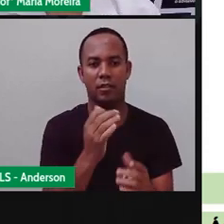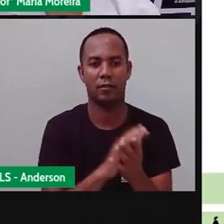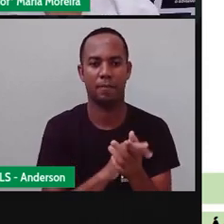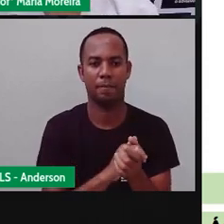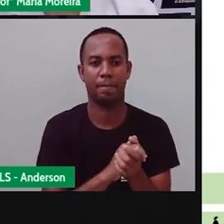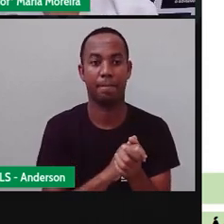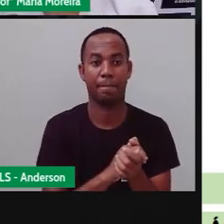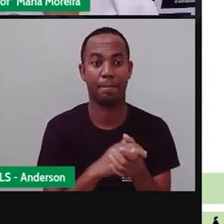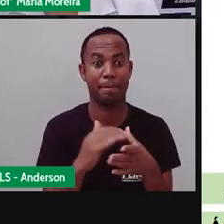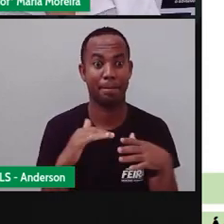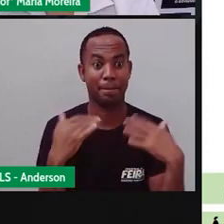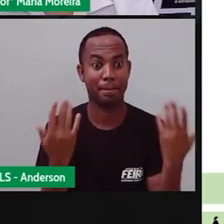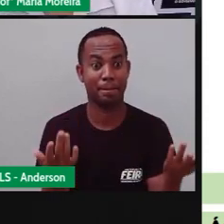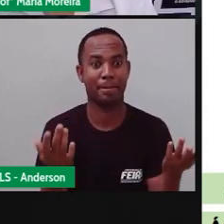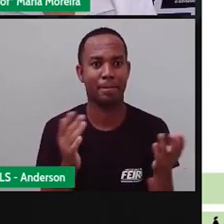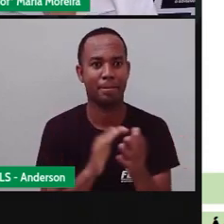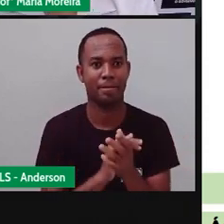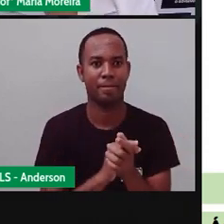né? Vamos lá, então?